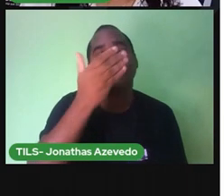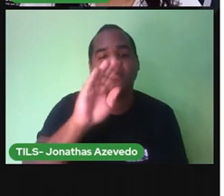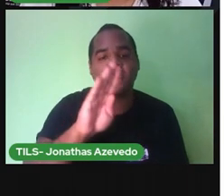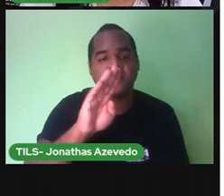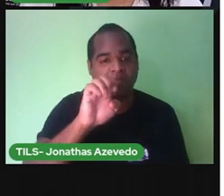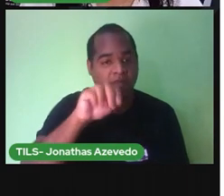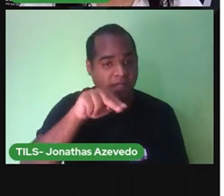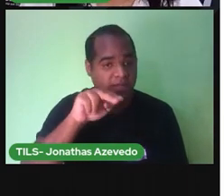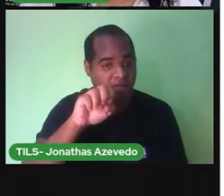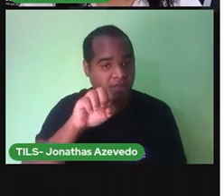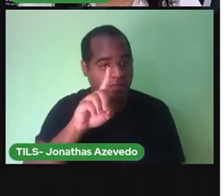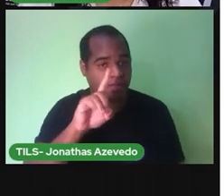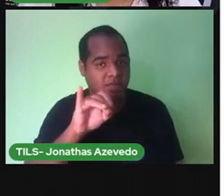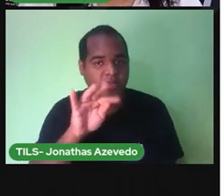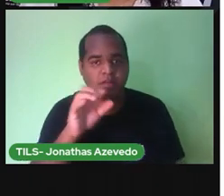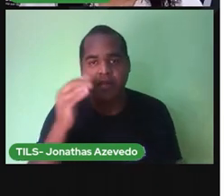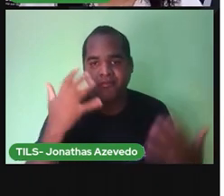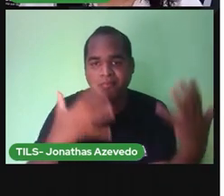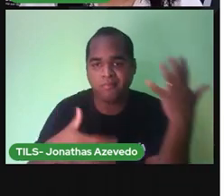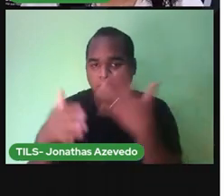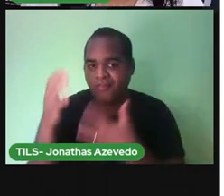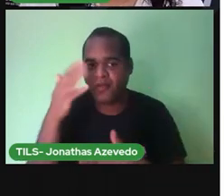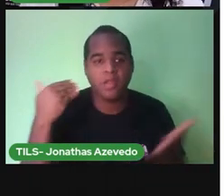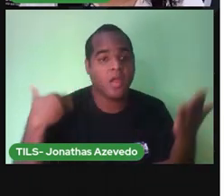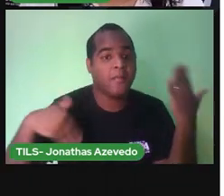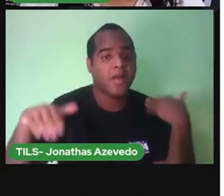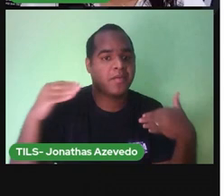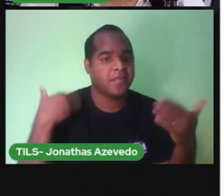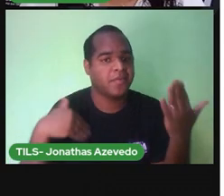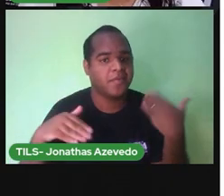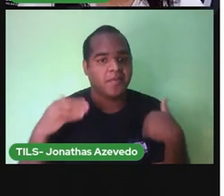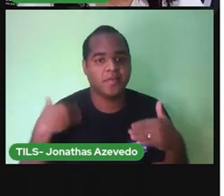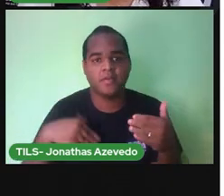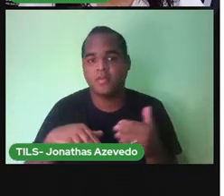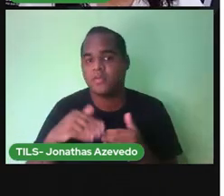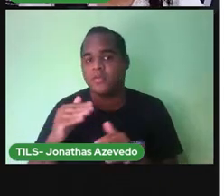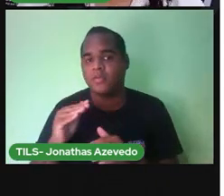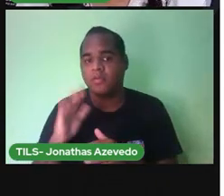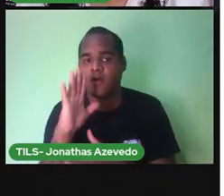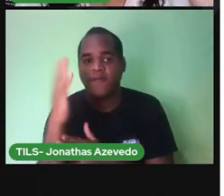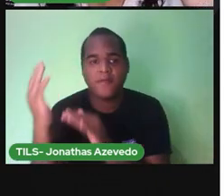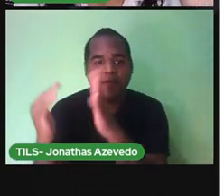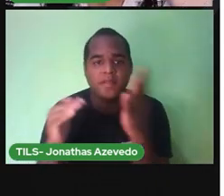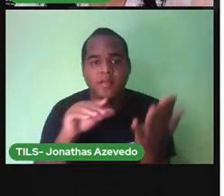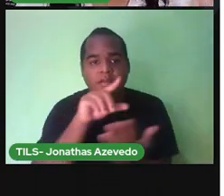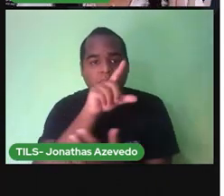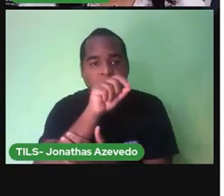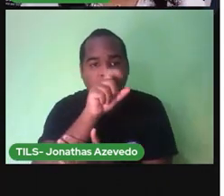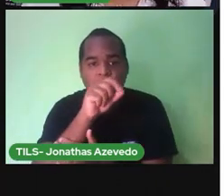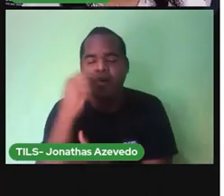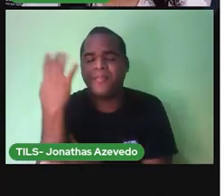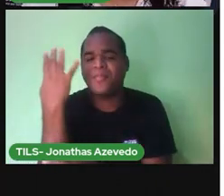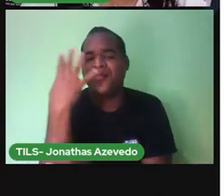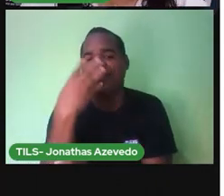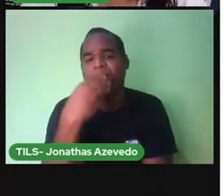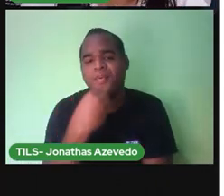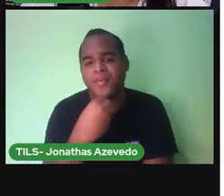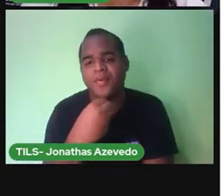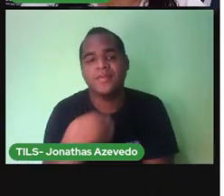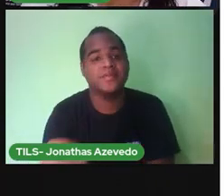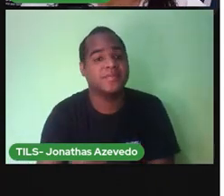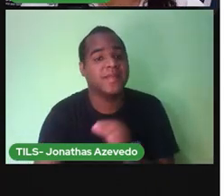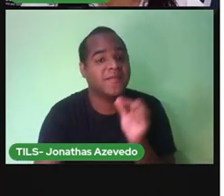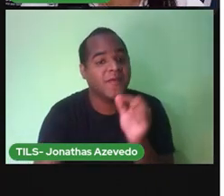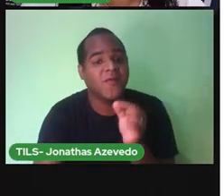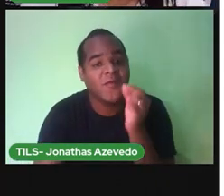Um dia ela estava passeando pela floresta, quando ouviu um papagaio muito bonito no alto de uma árvore. Ficou